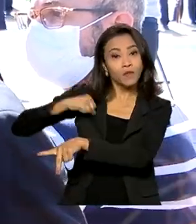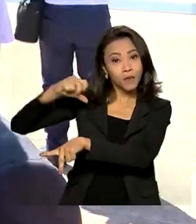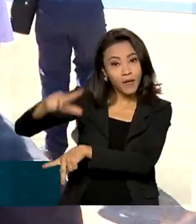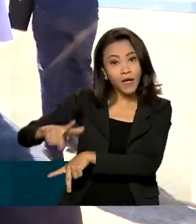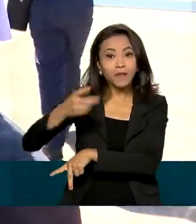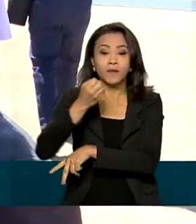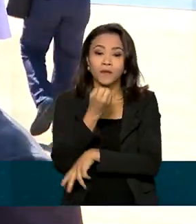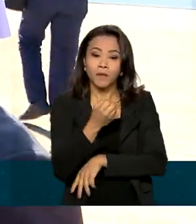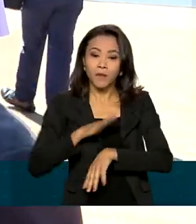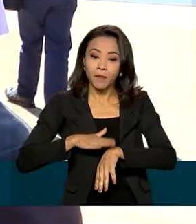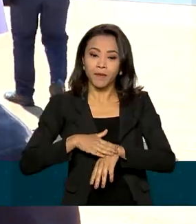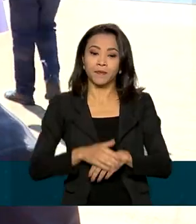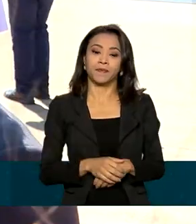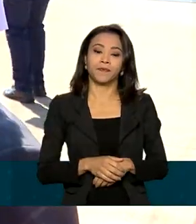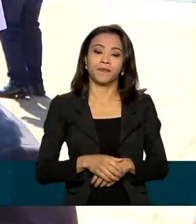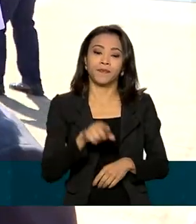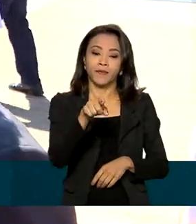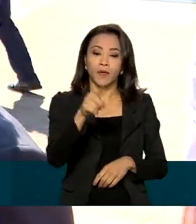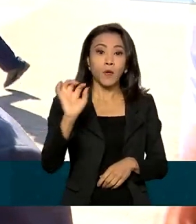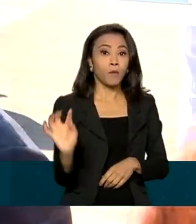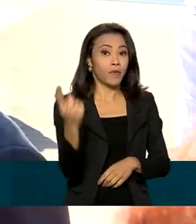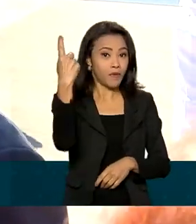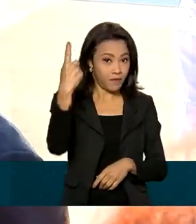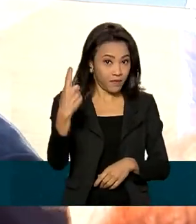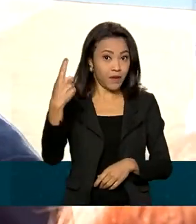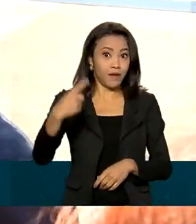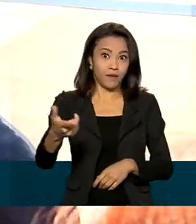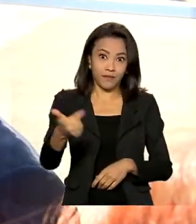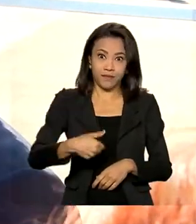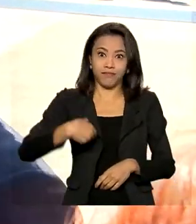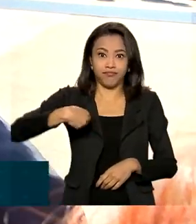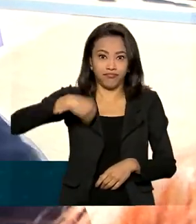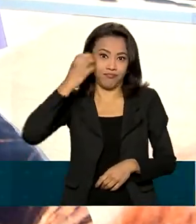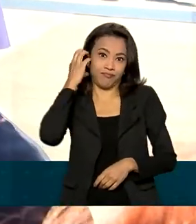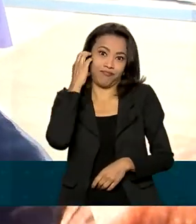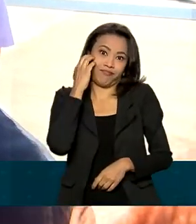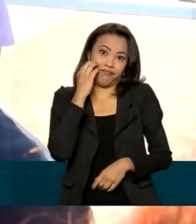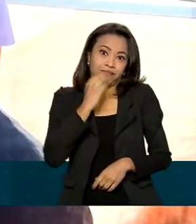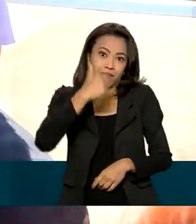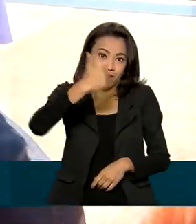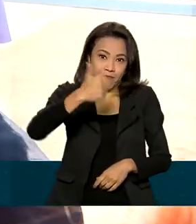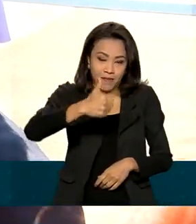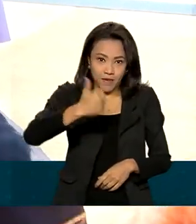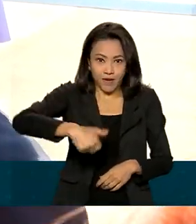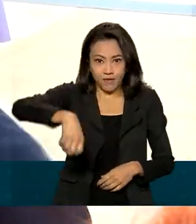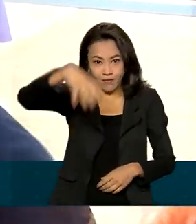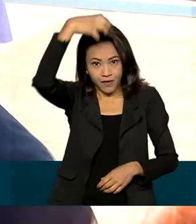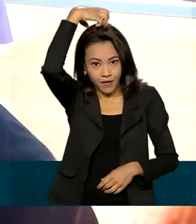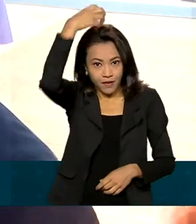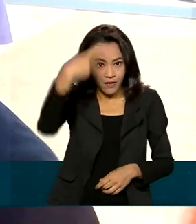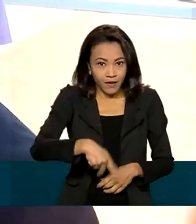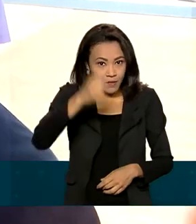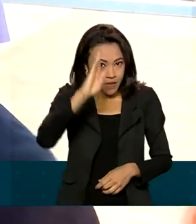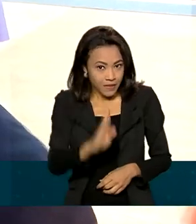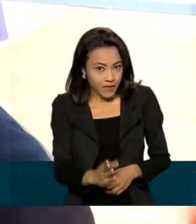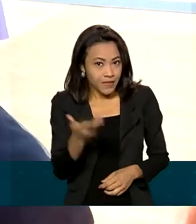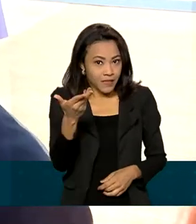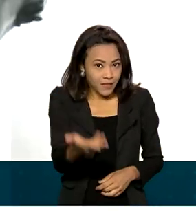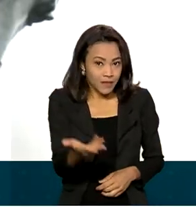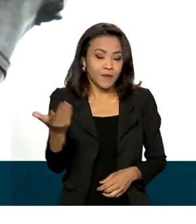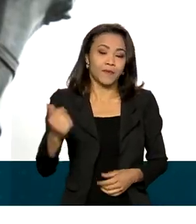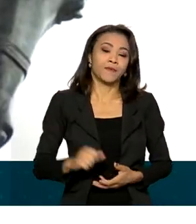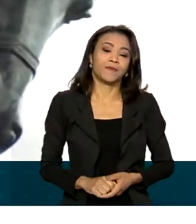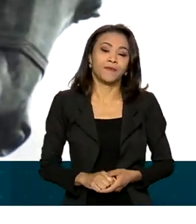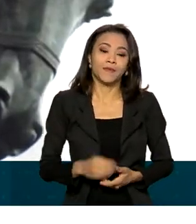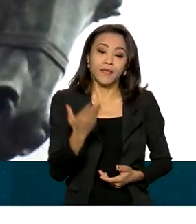grande júbila. Dom Pedro, primeiro imperador do Brasil, Dom Pedro IV em Portugal, mas alguém que estará para sempre ligado à história dos dois países.